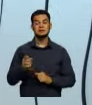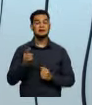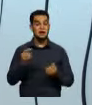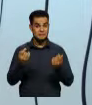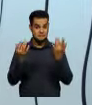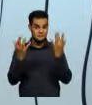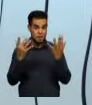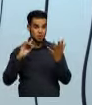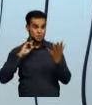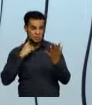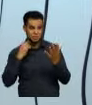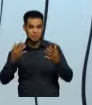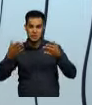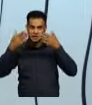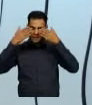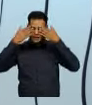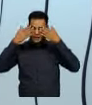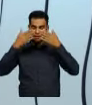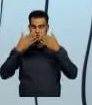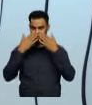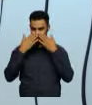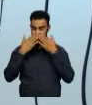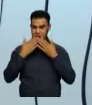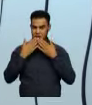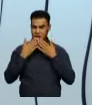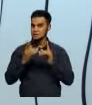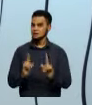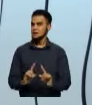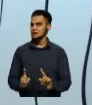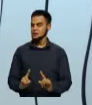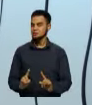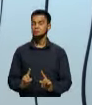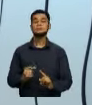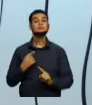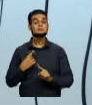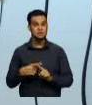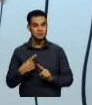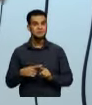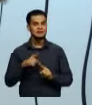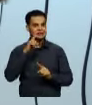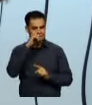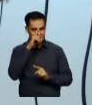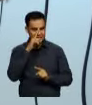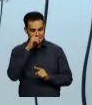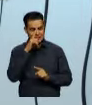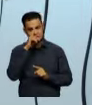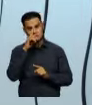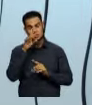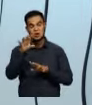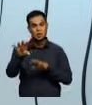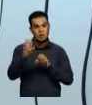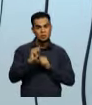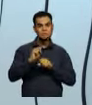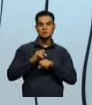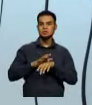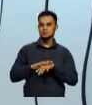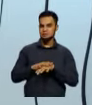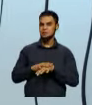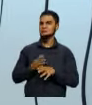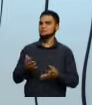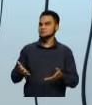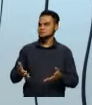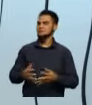aos olhos, nariz e boca, já que o risco de contaminação também aumenta com essa atitude.